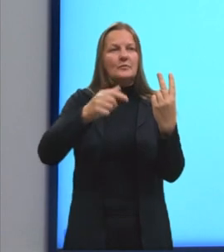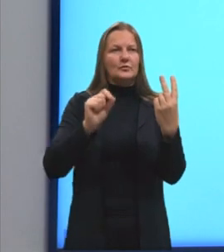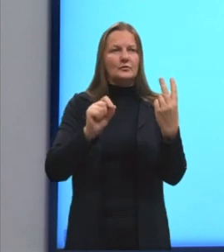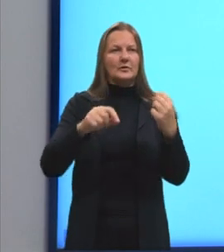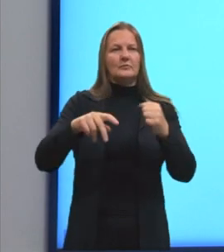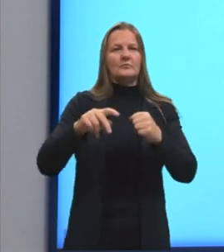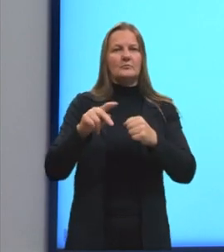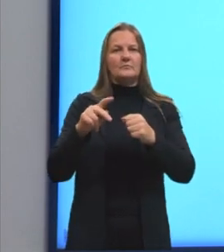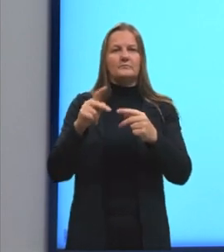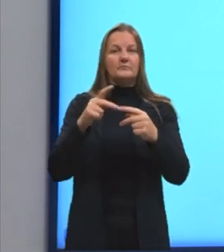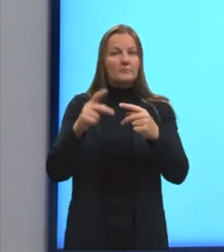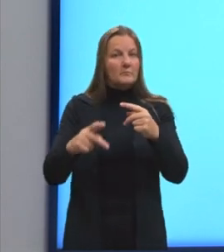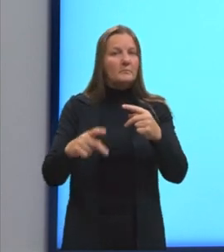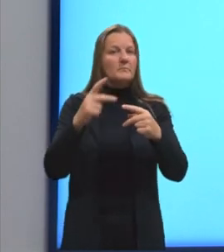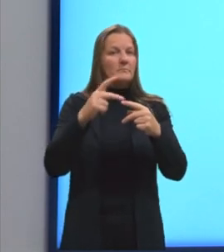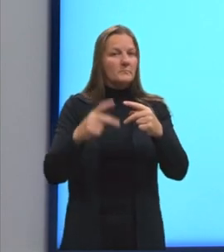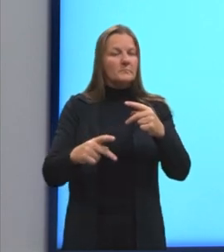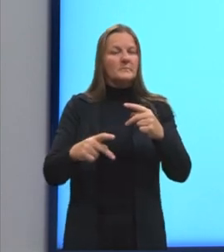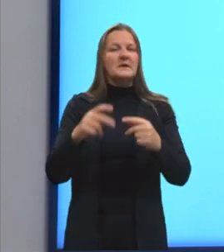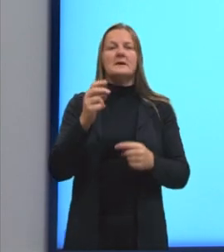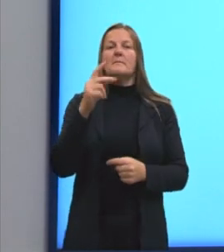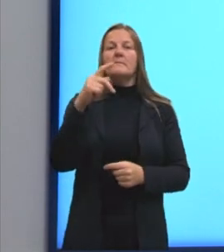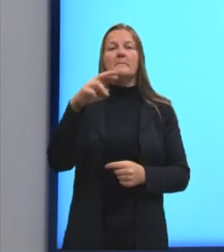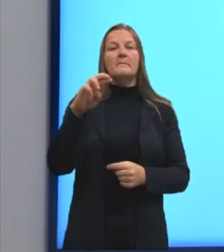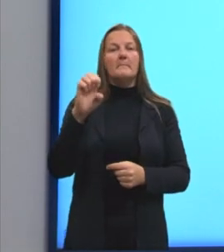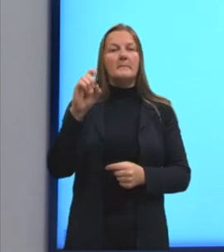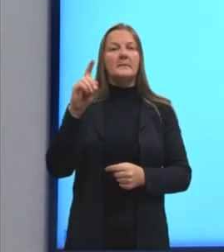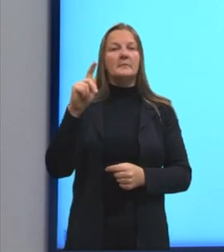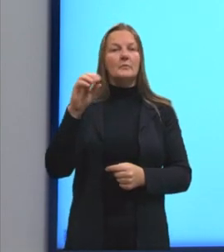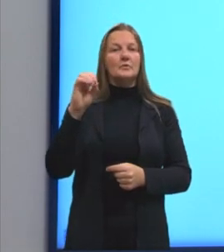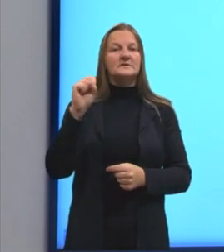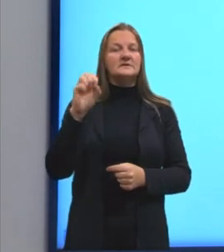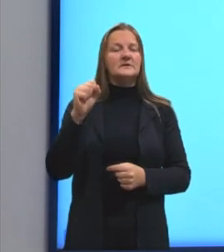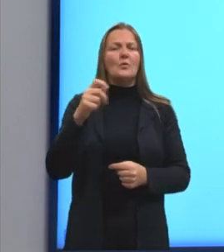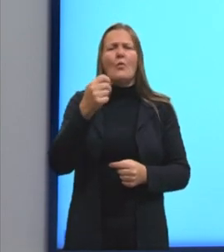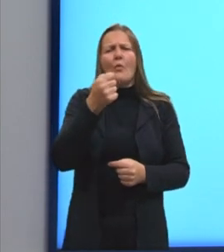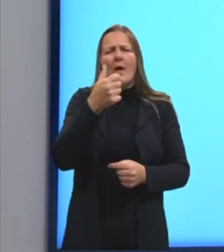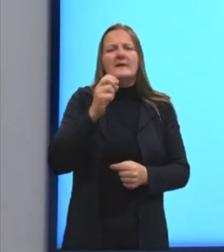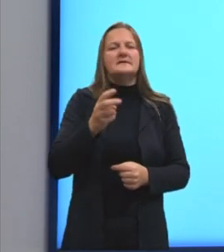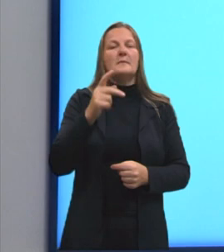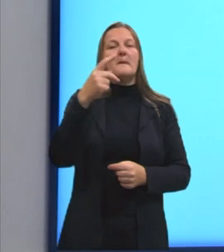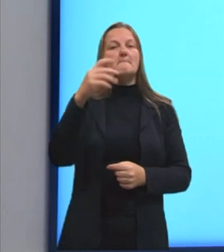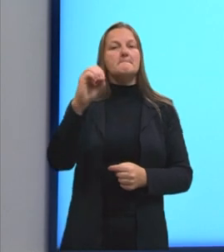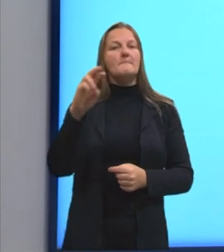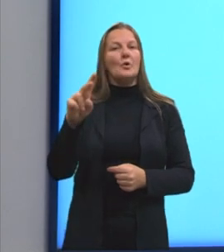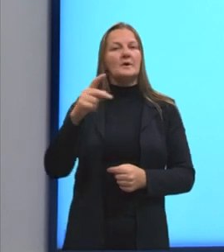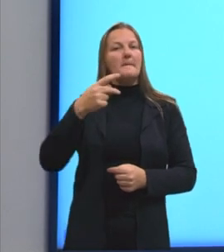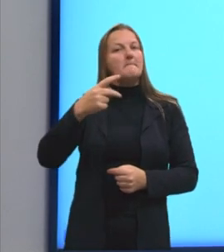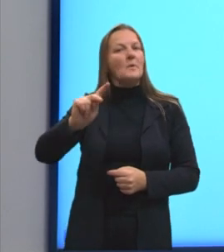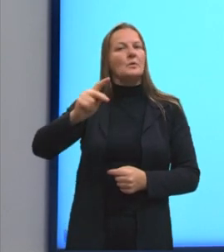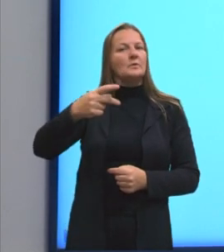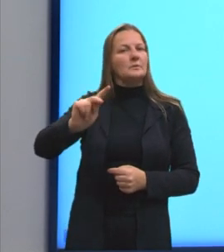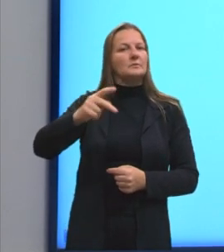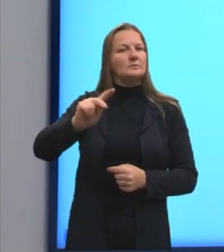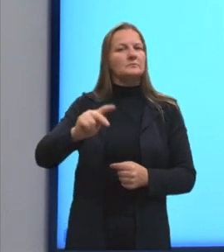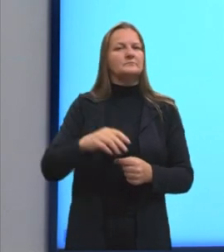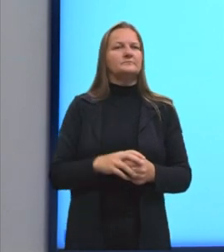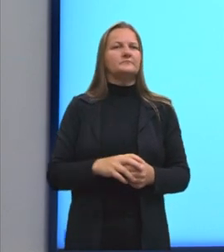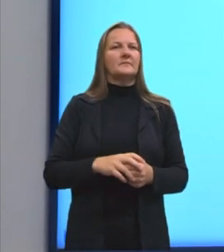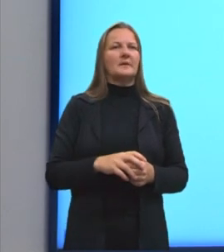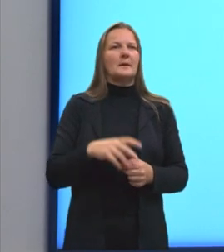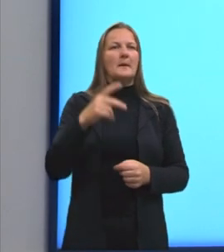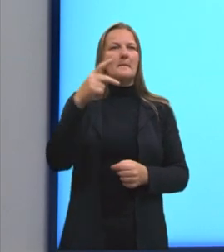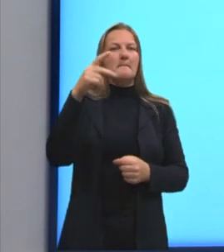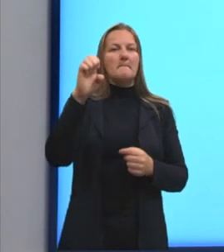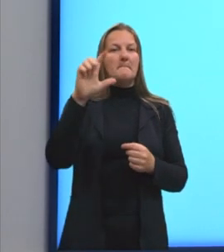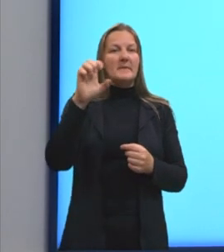preposição, que vai ser sempre a preposição por. Mas ela pode apresentar as variações. Pelo,